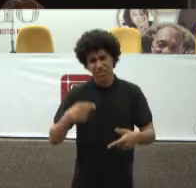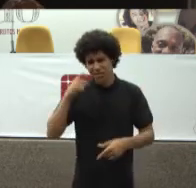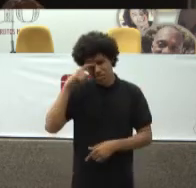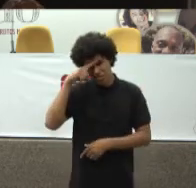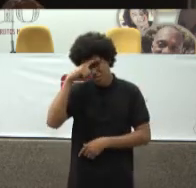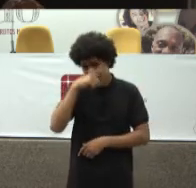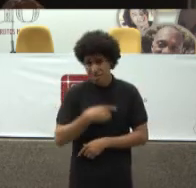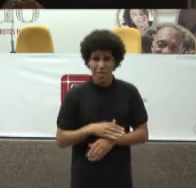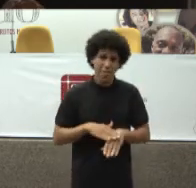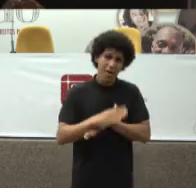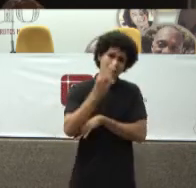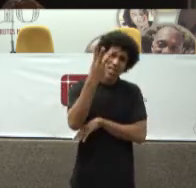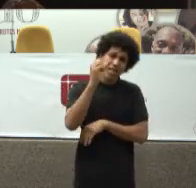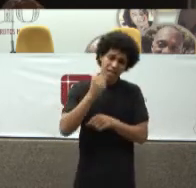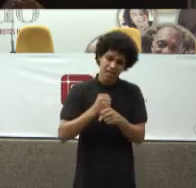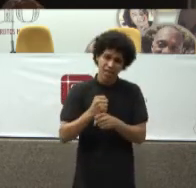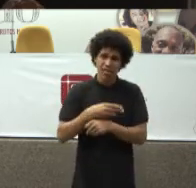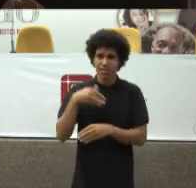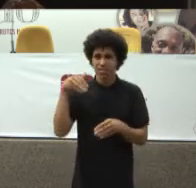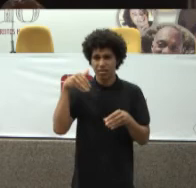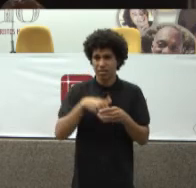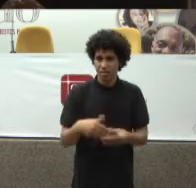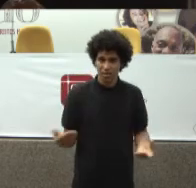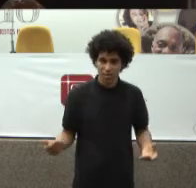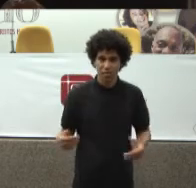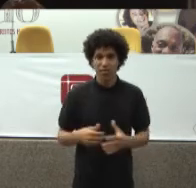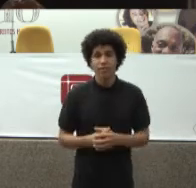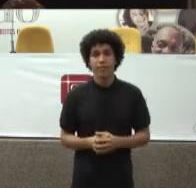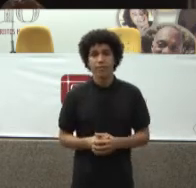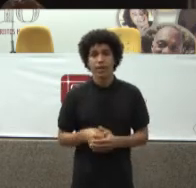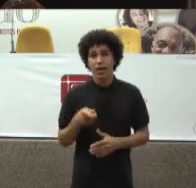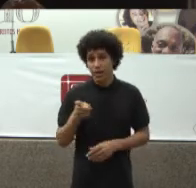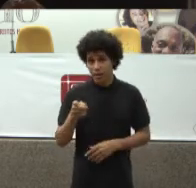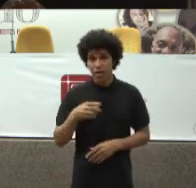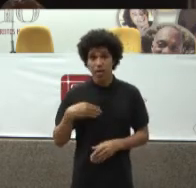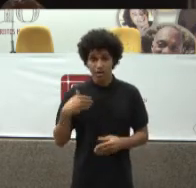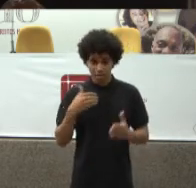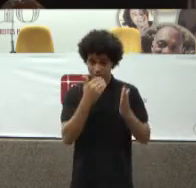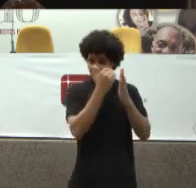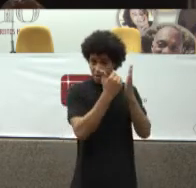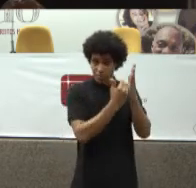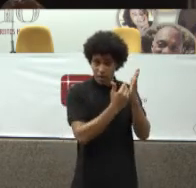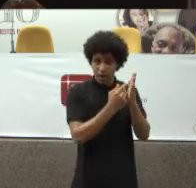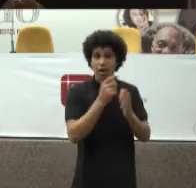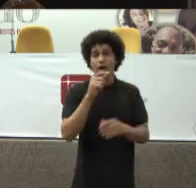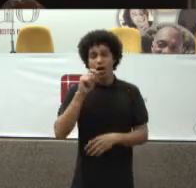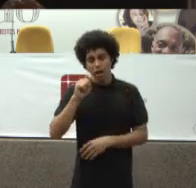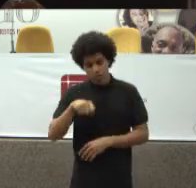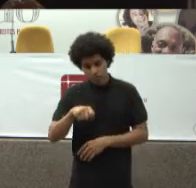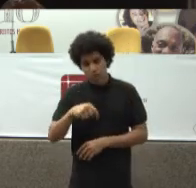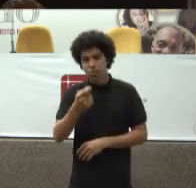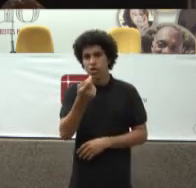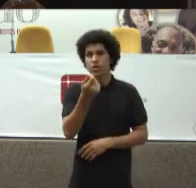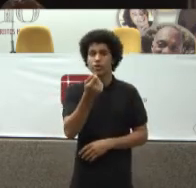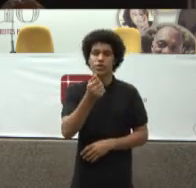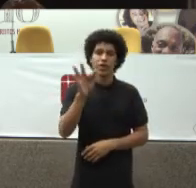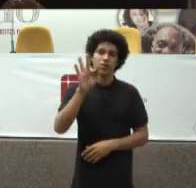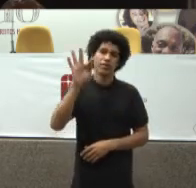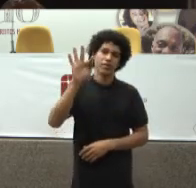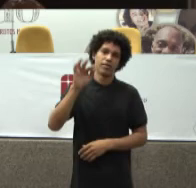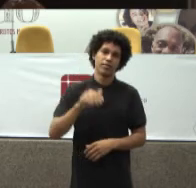É que esta tabela É dinheiro federal É o